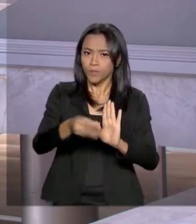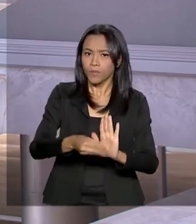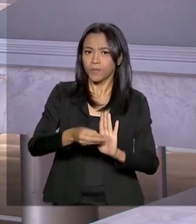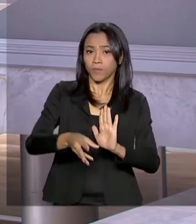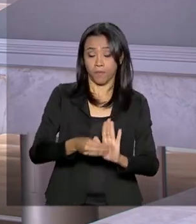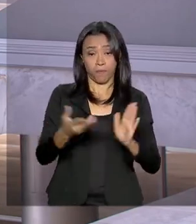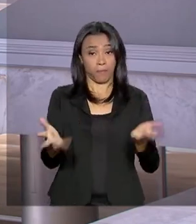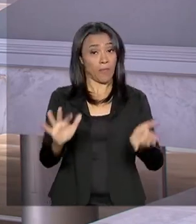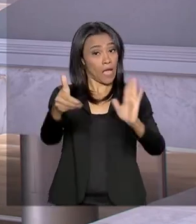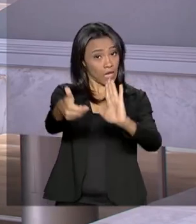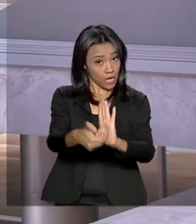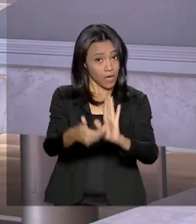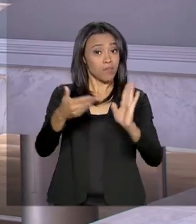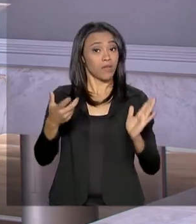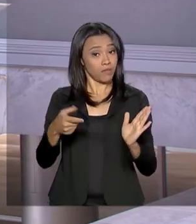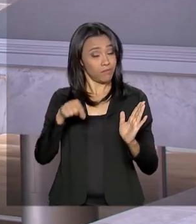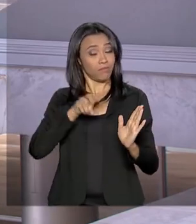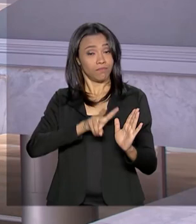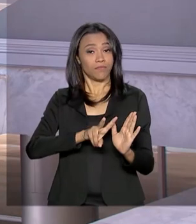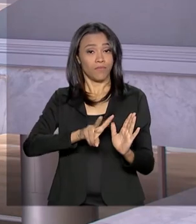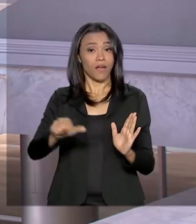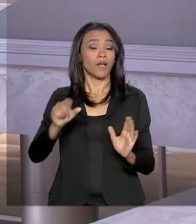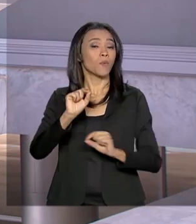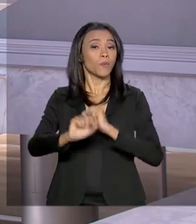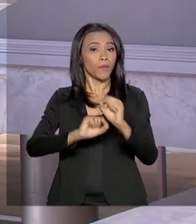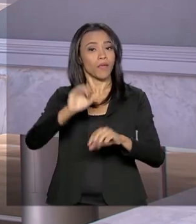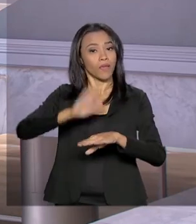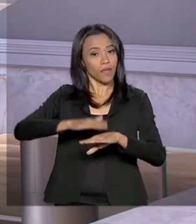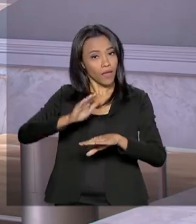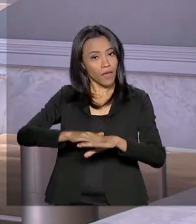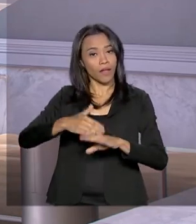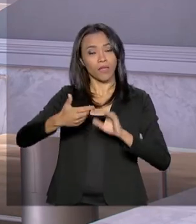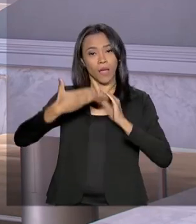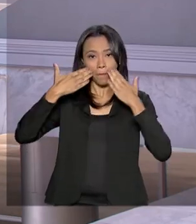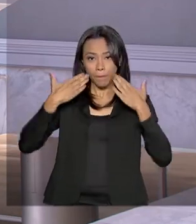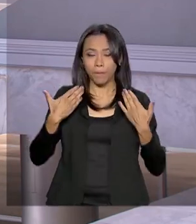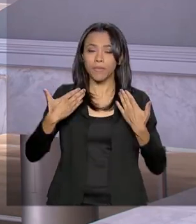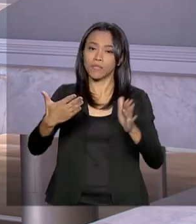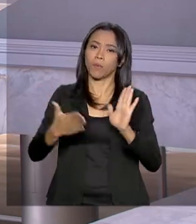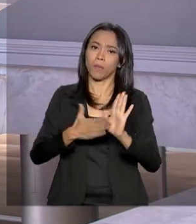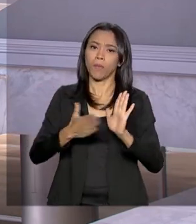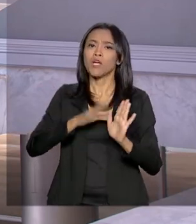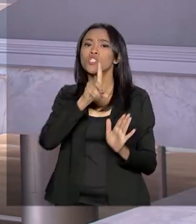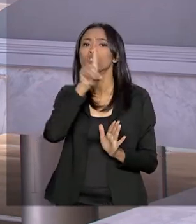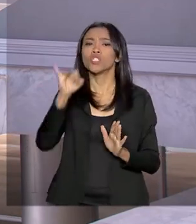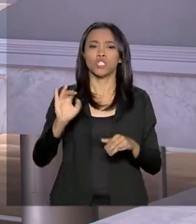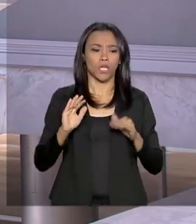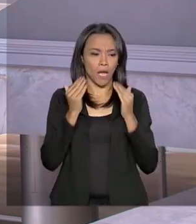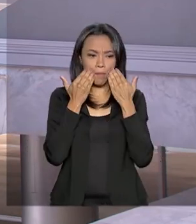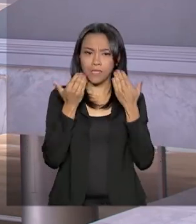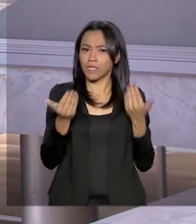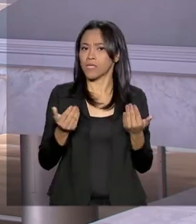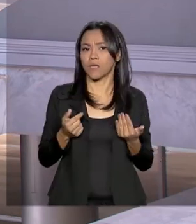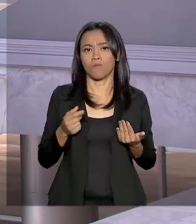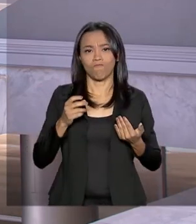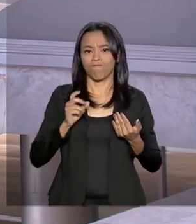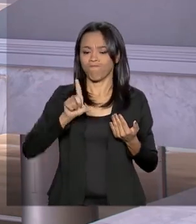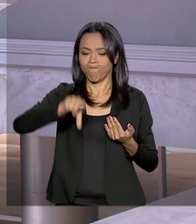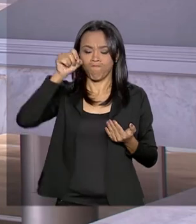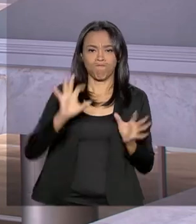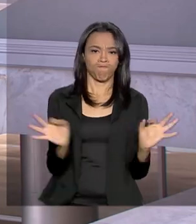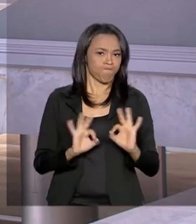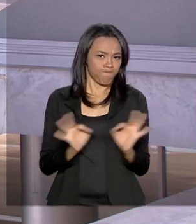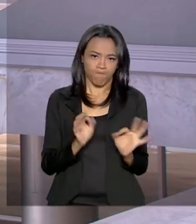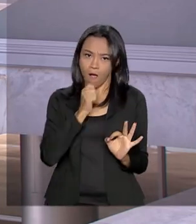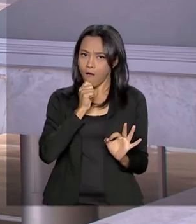ganharia protagonismo e assumiria então a autoria dessa proposta. Ainda não tem data pra apresentação desse parecer, né, a comissão